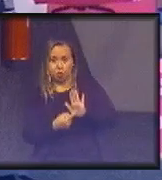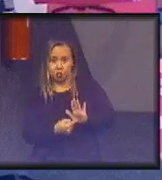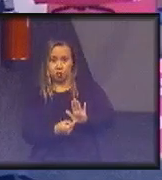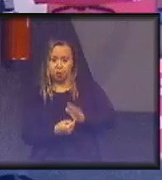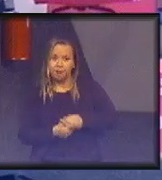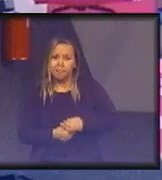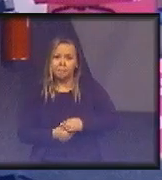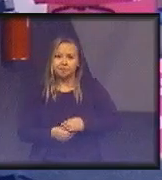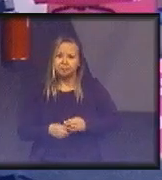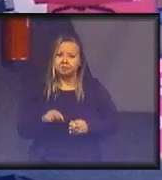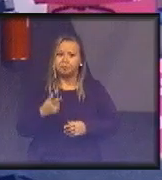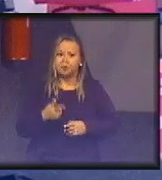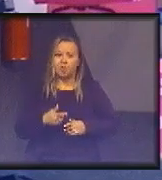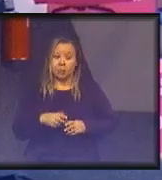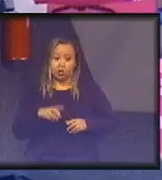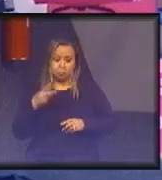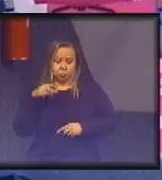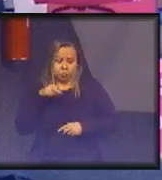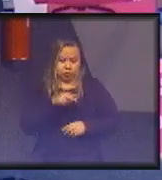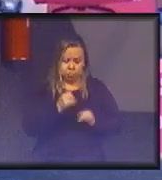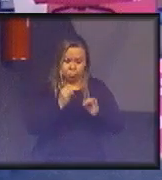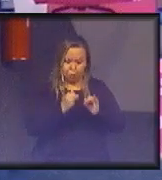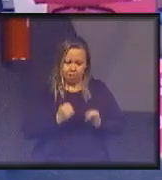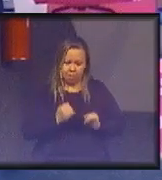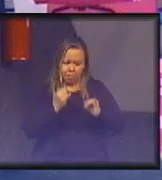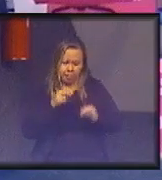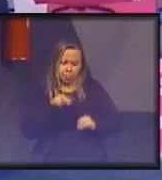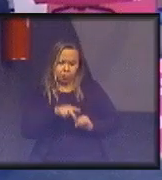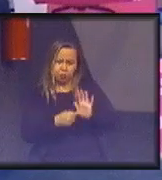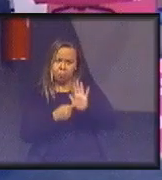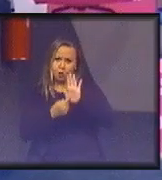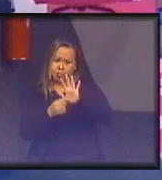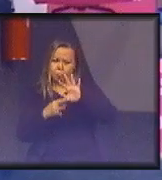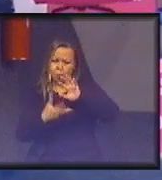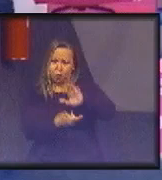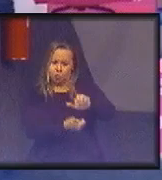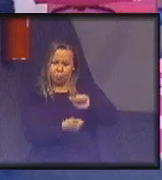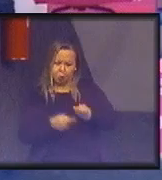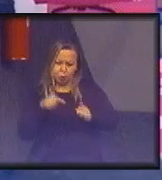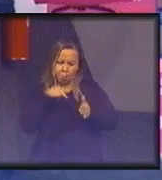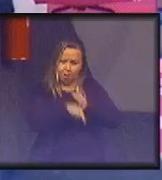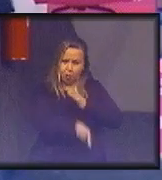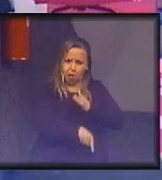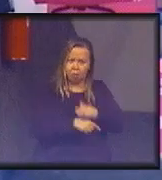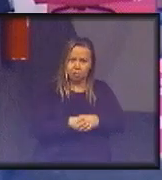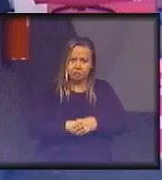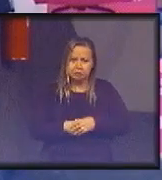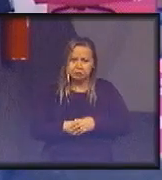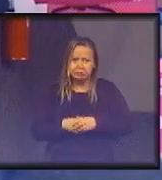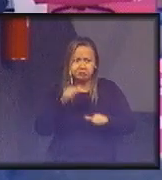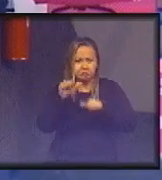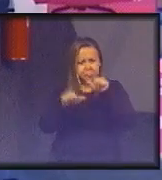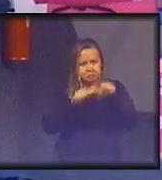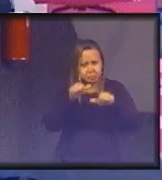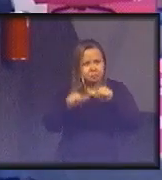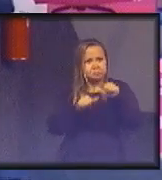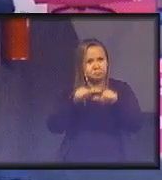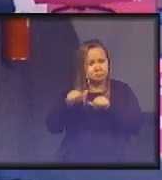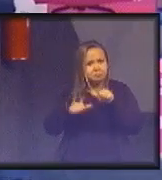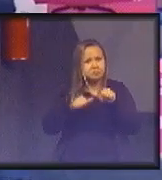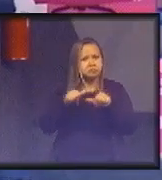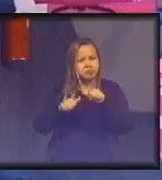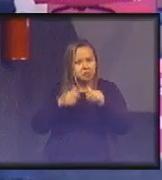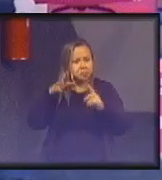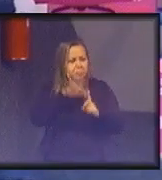tinha concretude. Quando tem essa imagem de satélite sobre a camada de ozônio, o papo muda e há um grande